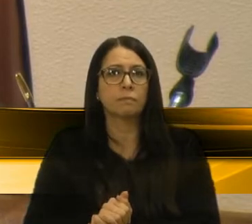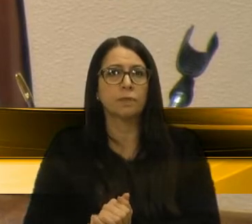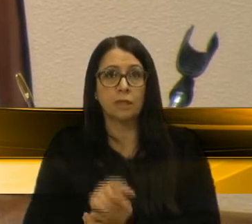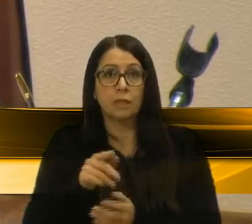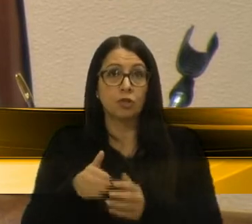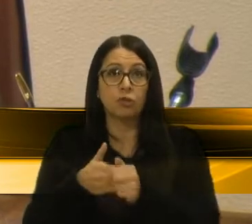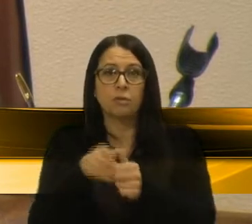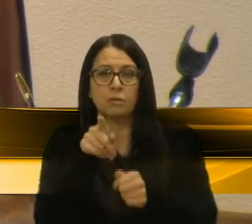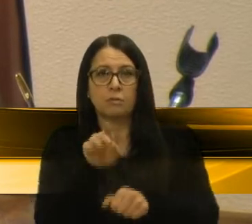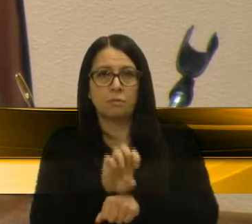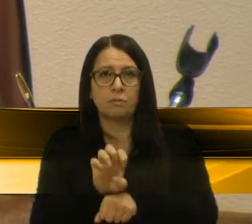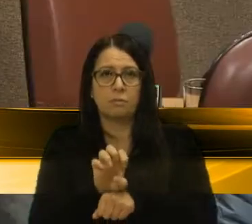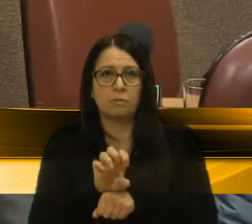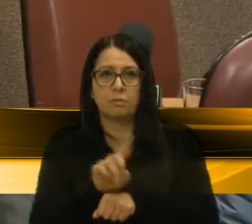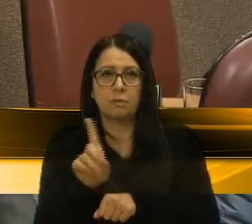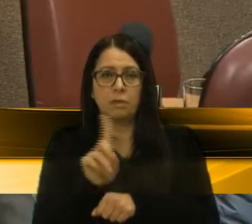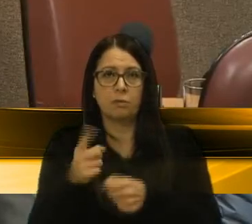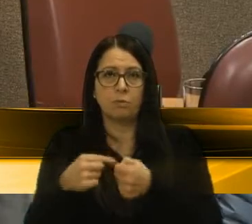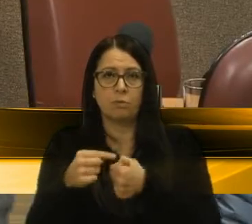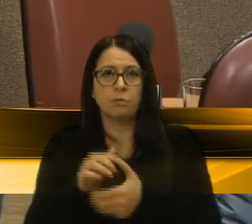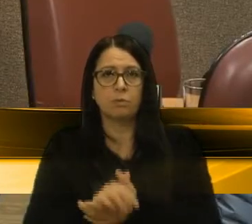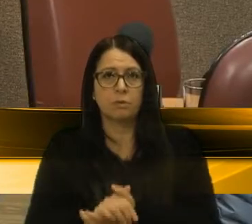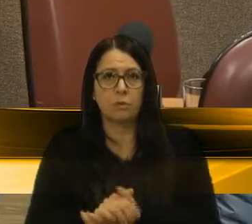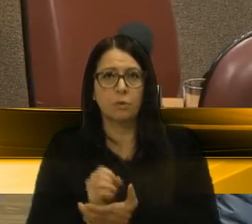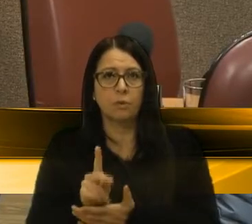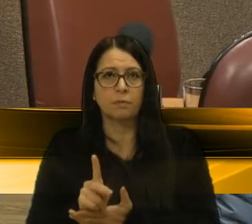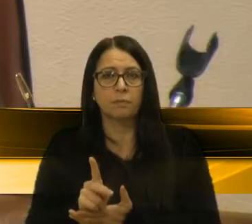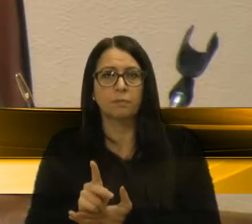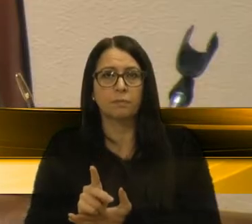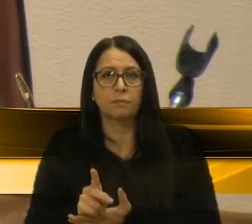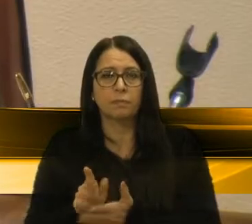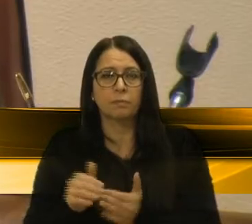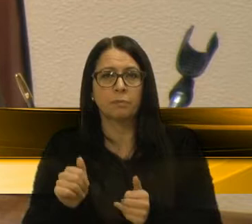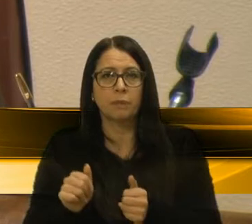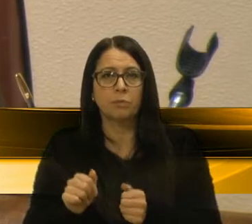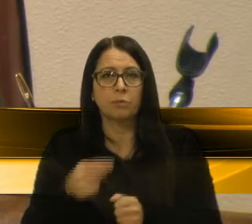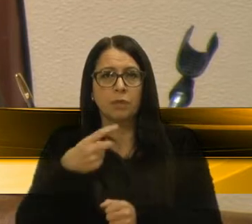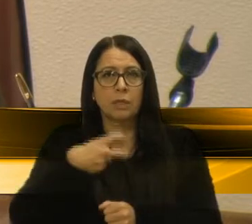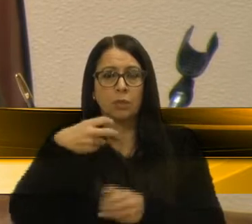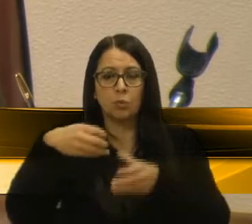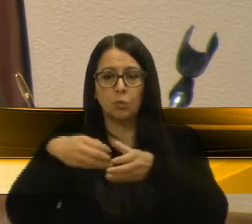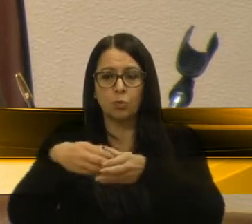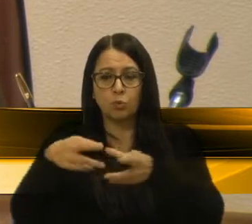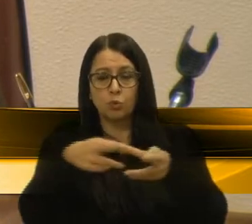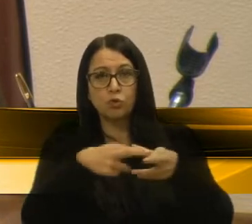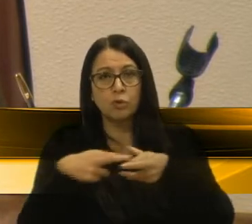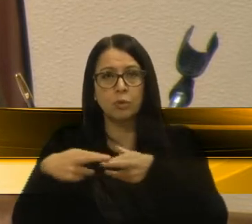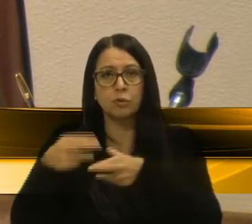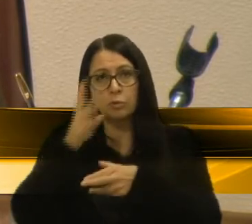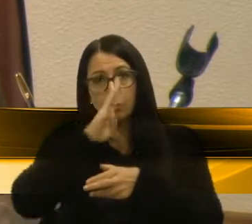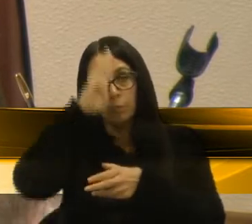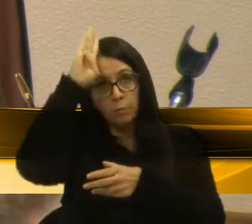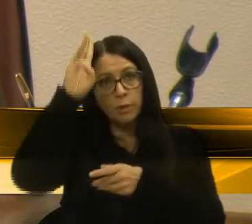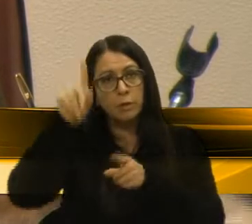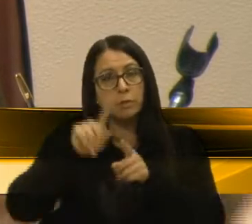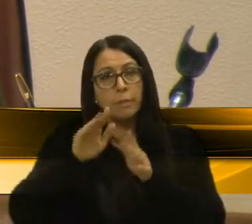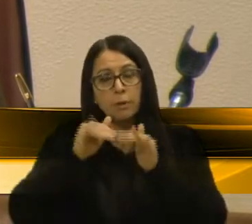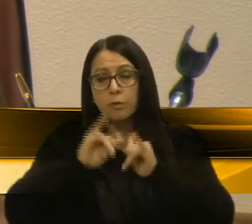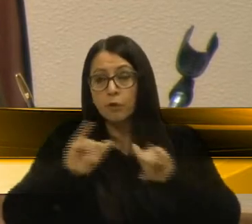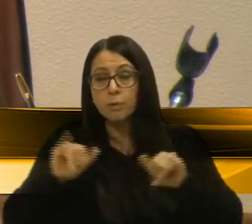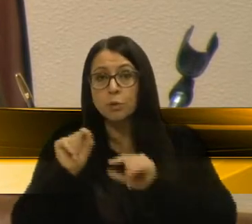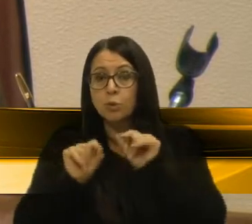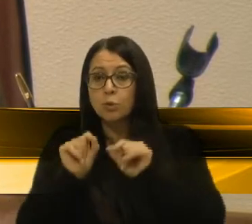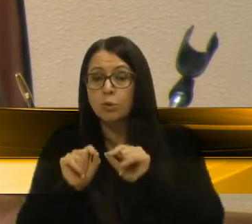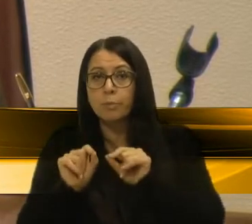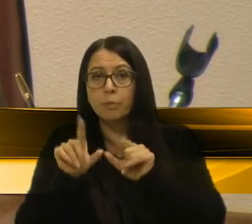direcionado ao Estado. Ah, não ao município? Não, Ah, ok. É, solicita ao 5º Comando Regional de Bombeiros informações sobre